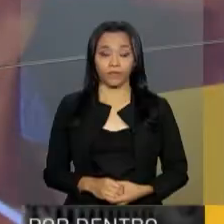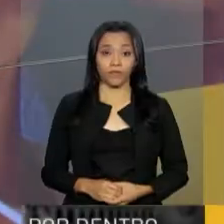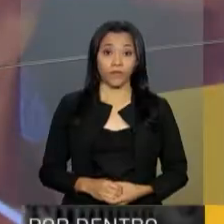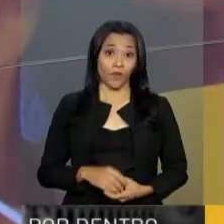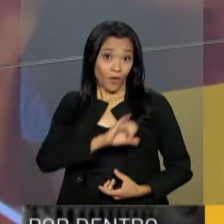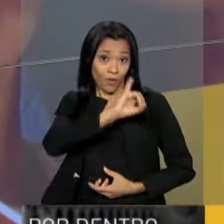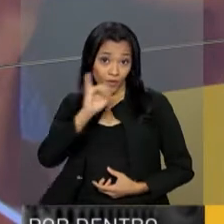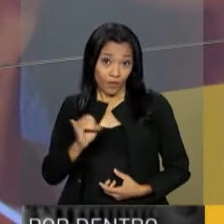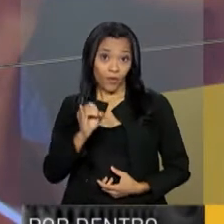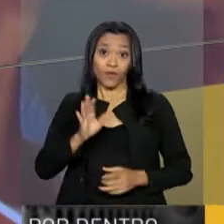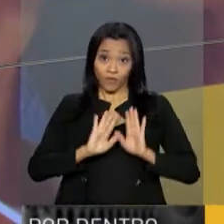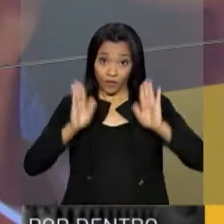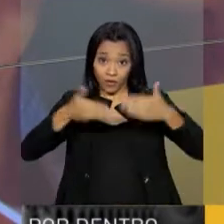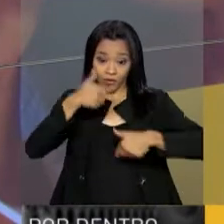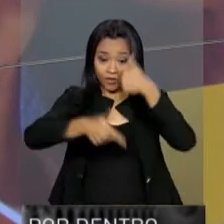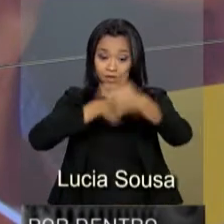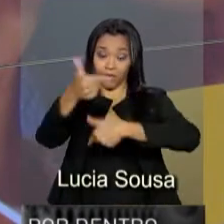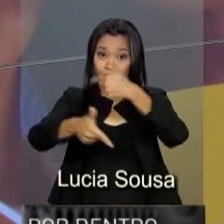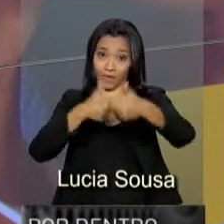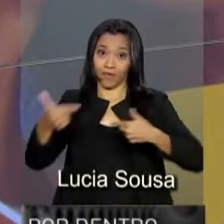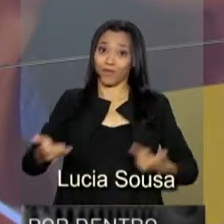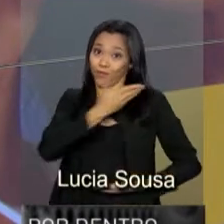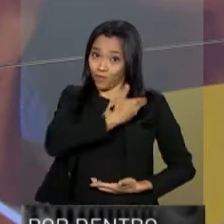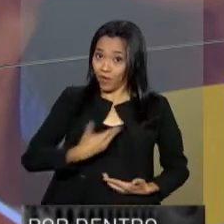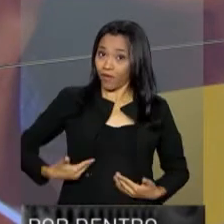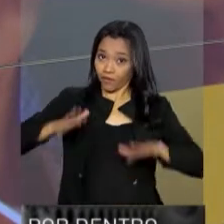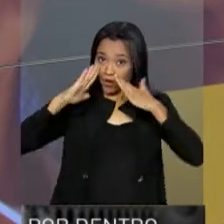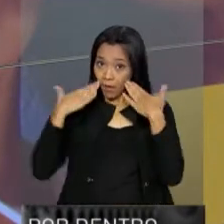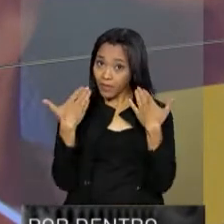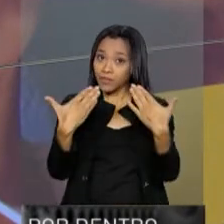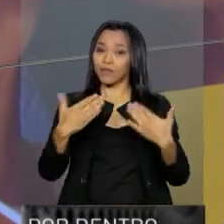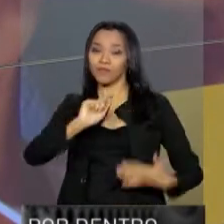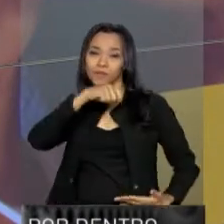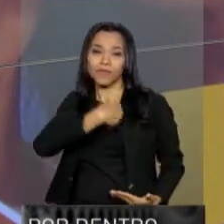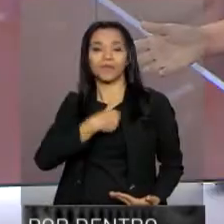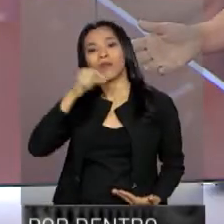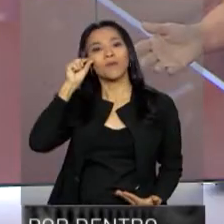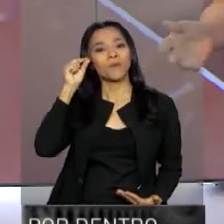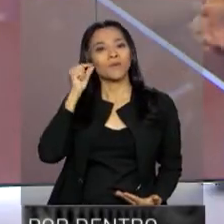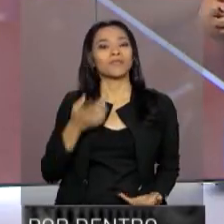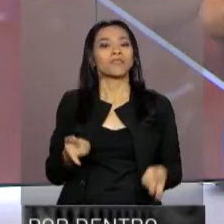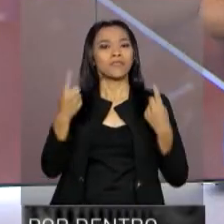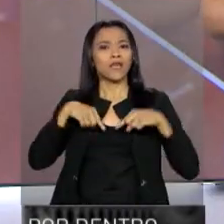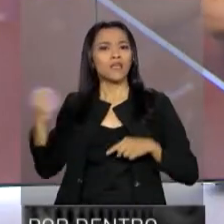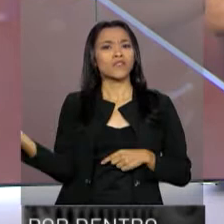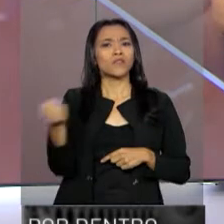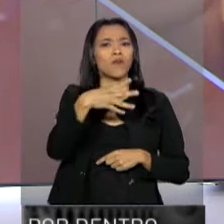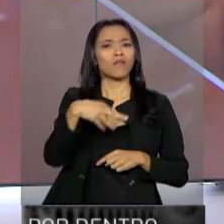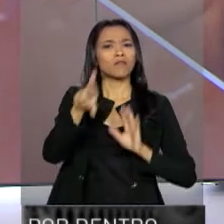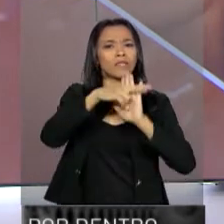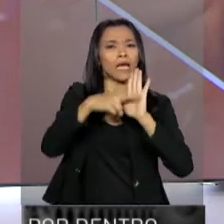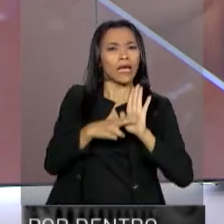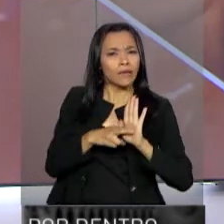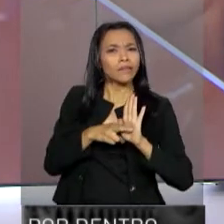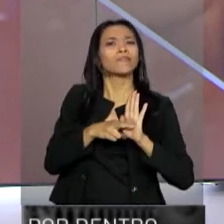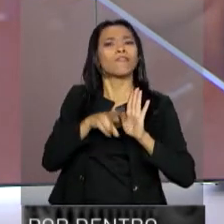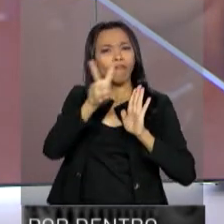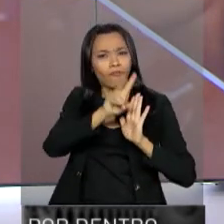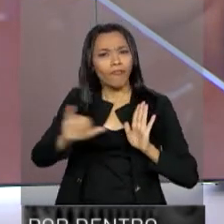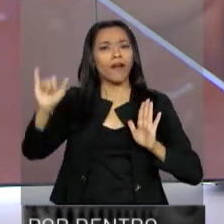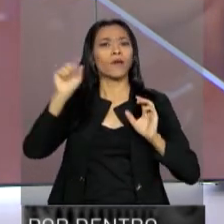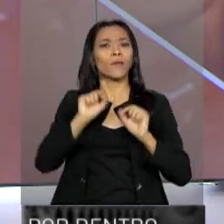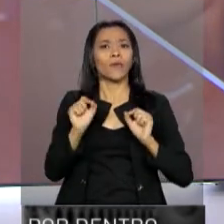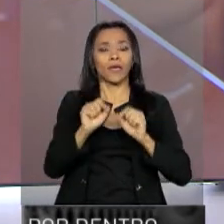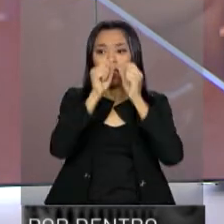Olá, o Por Dentro do Governo está no ar a partir de agora comigo, Carla Vati. As novas regras do Minha Casa Minha Vida devem ampliar o